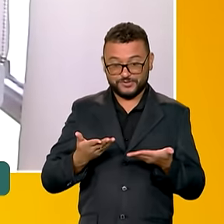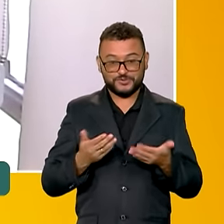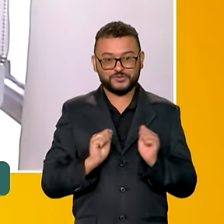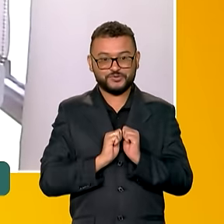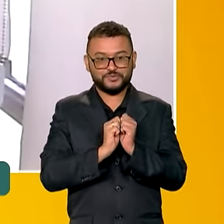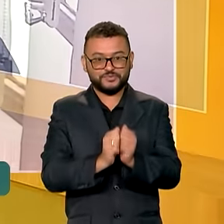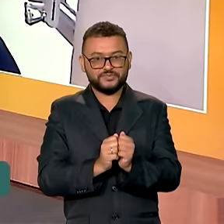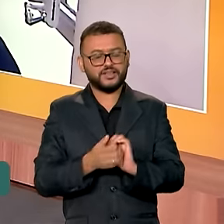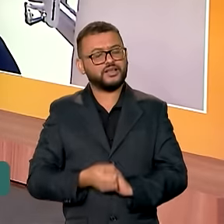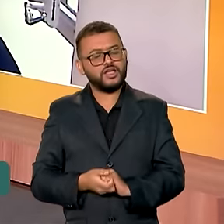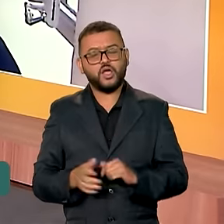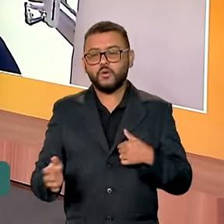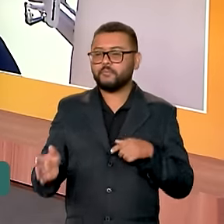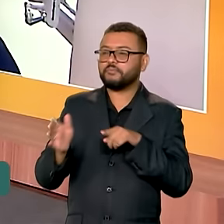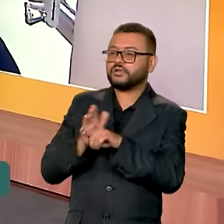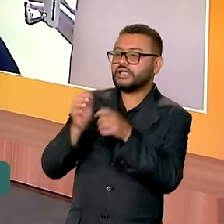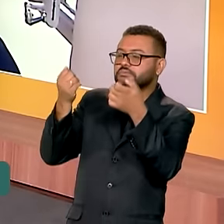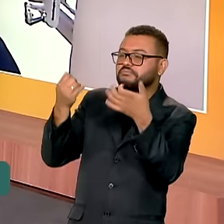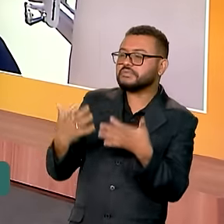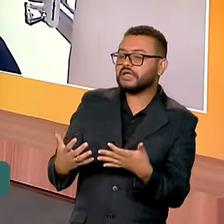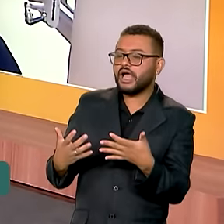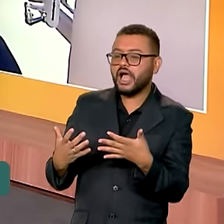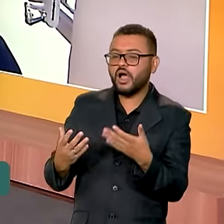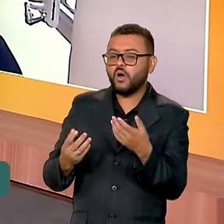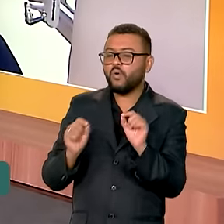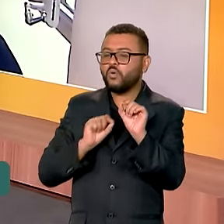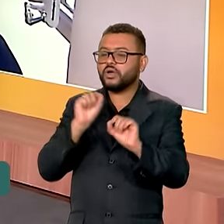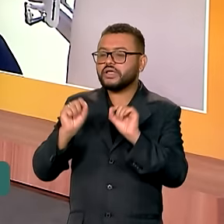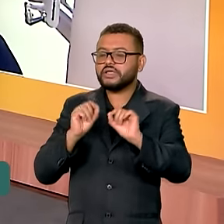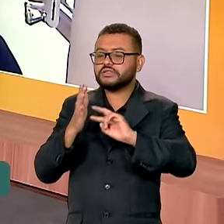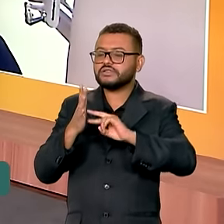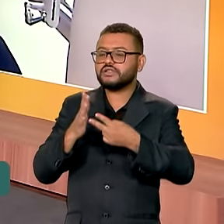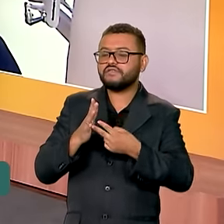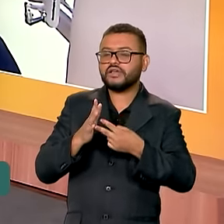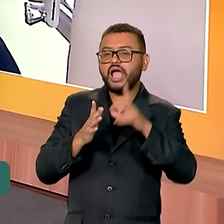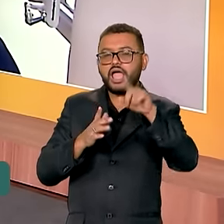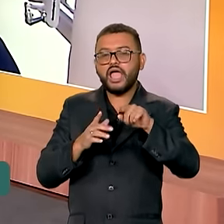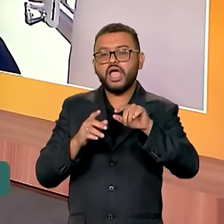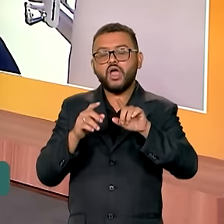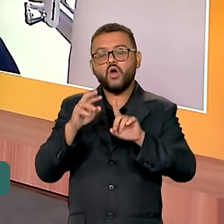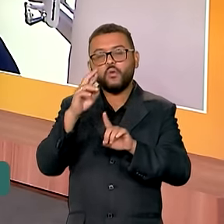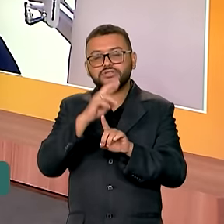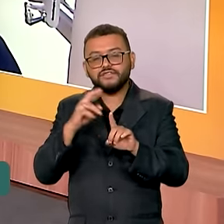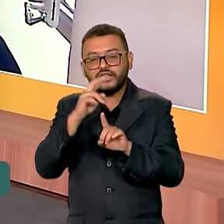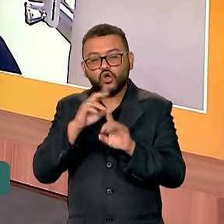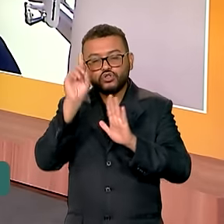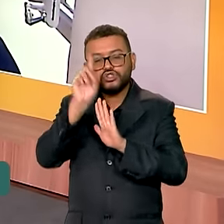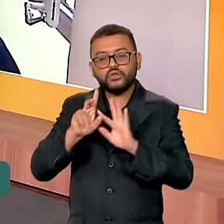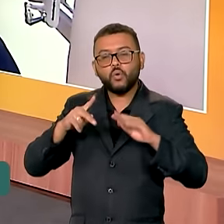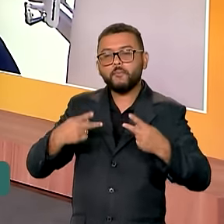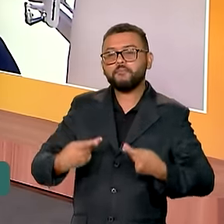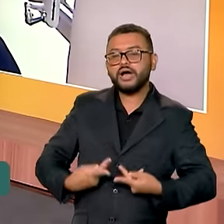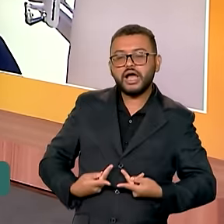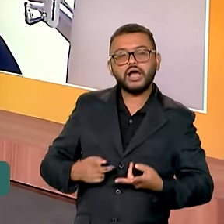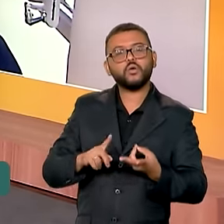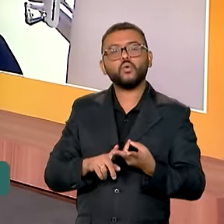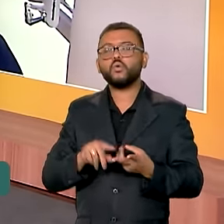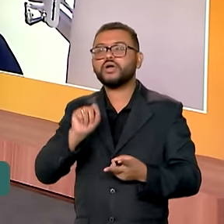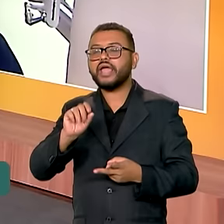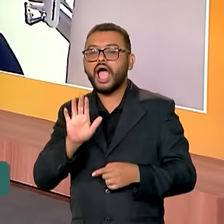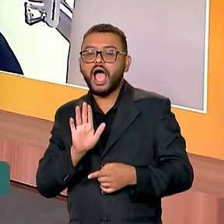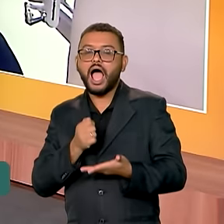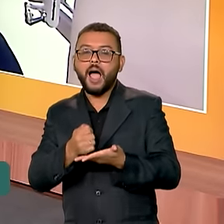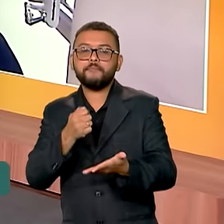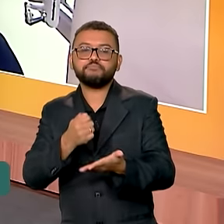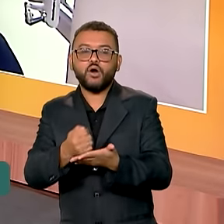hoje. Roberto, explica para a gente o que é o Observatório Nacional dos Direitos Humanos, como que ele contribui aí nas